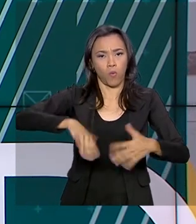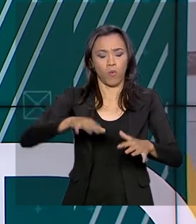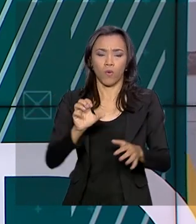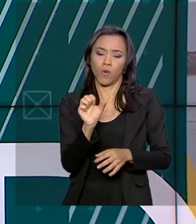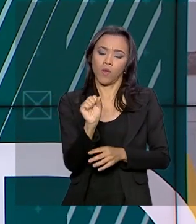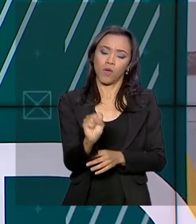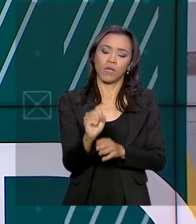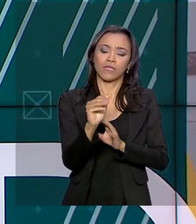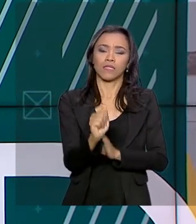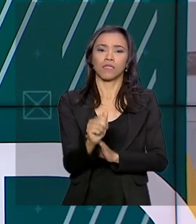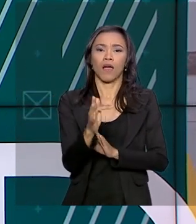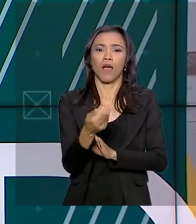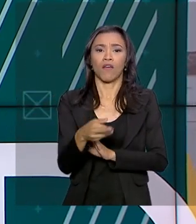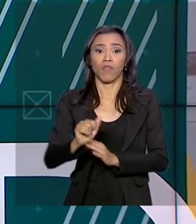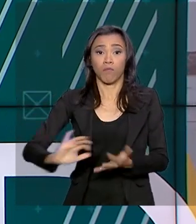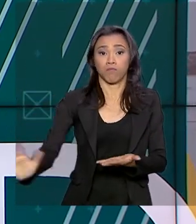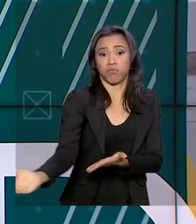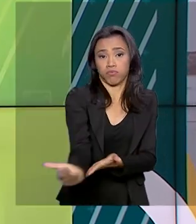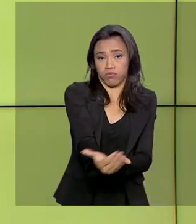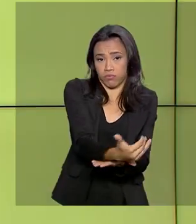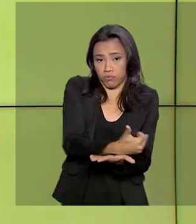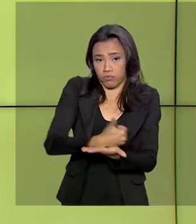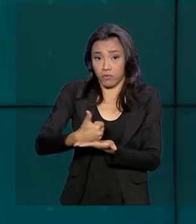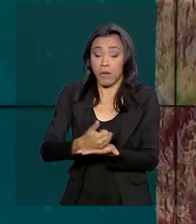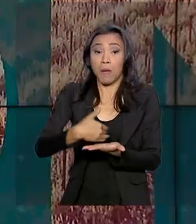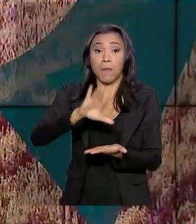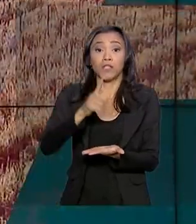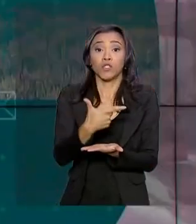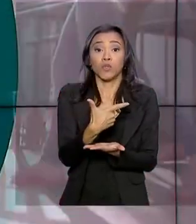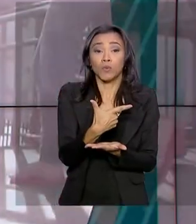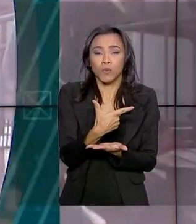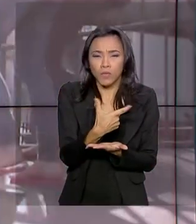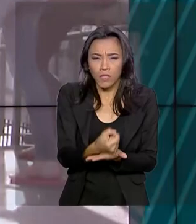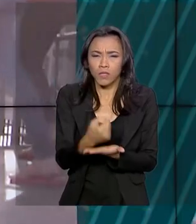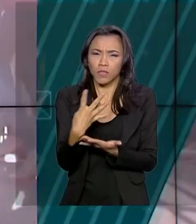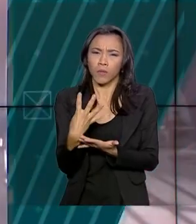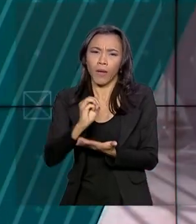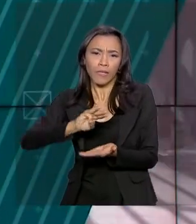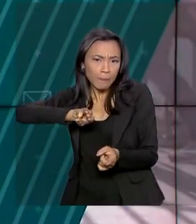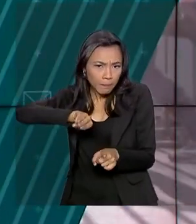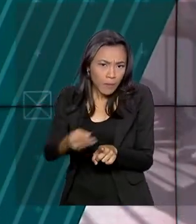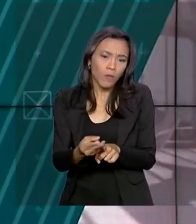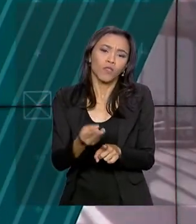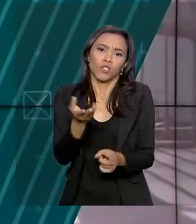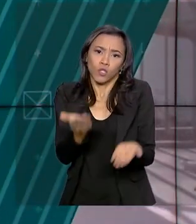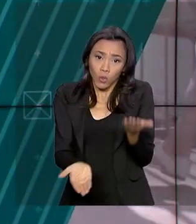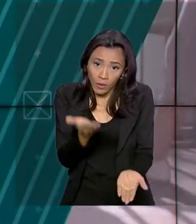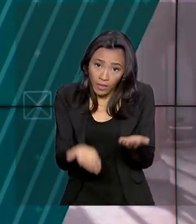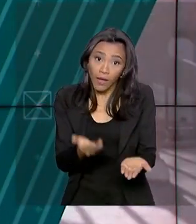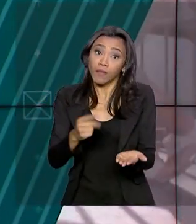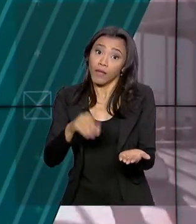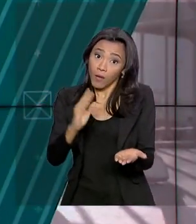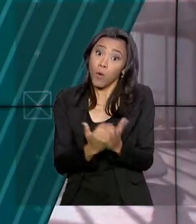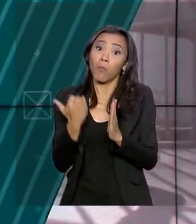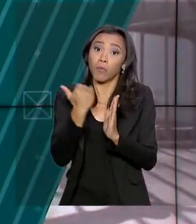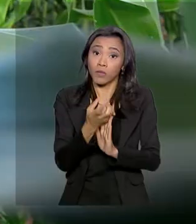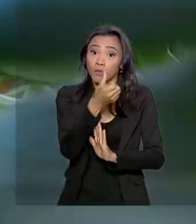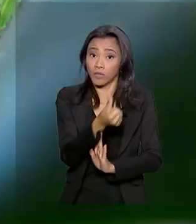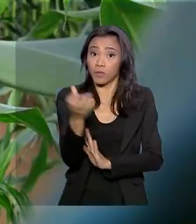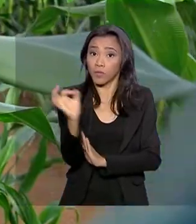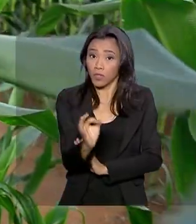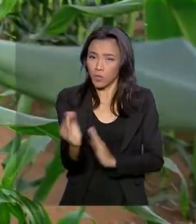o país deve colher mais de 240 milhões de toneladas. Um crescimento de mais de 6% em relação à última safra.